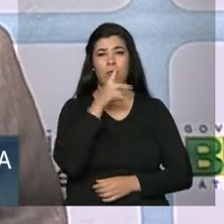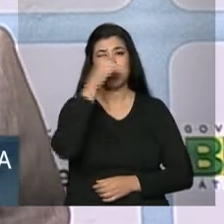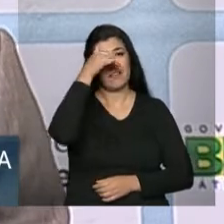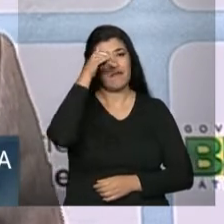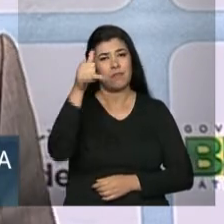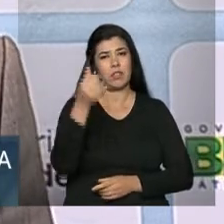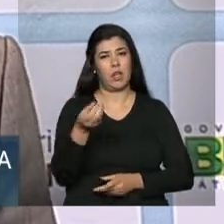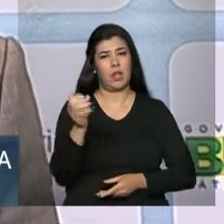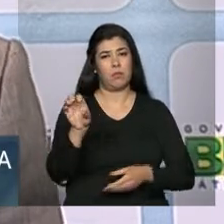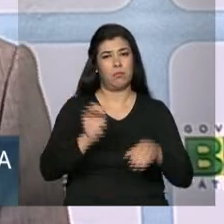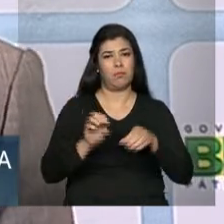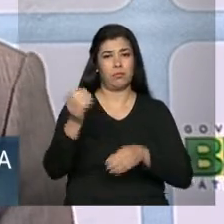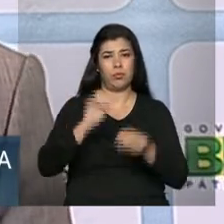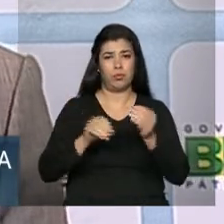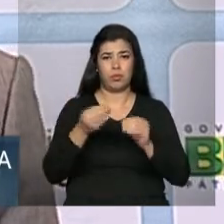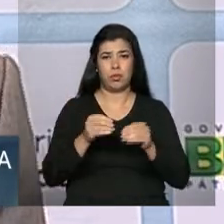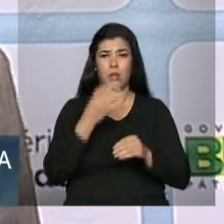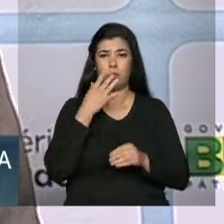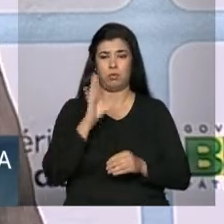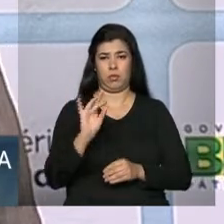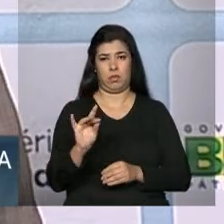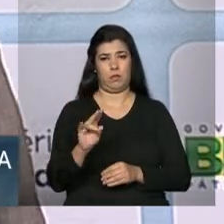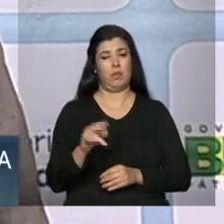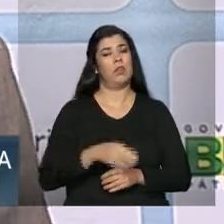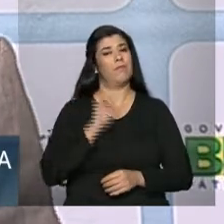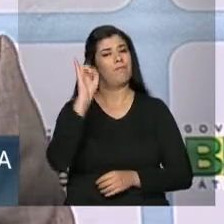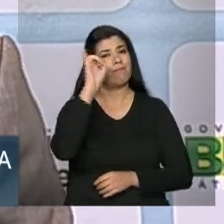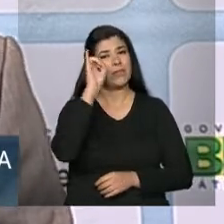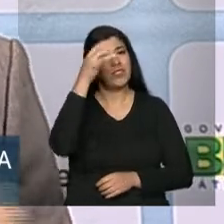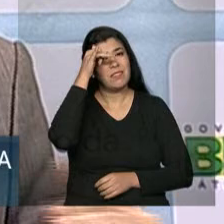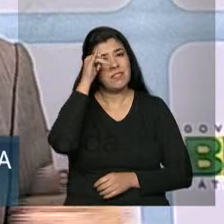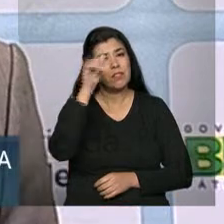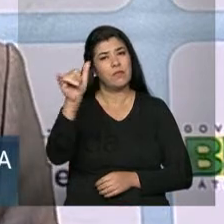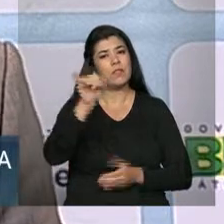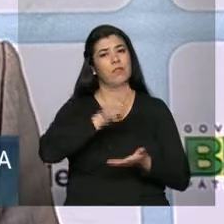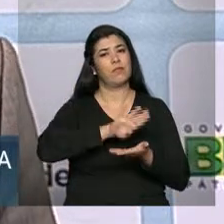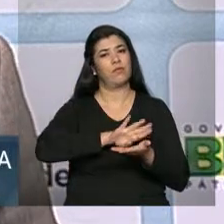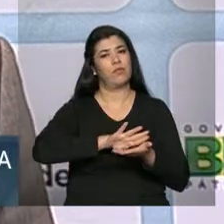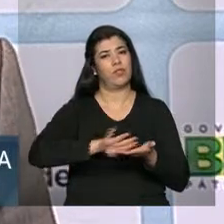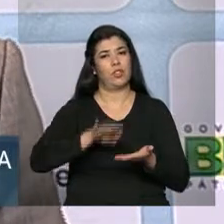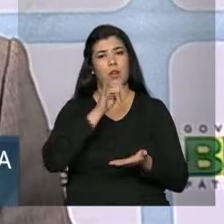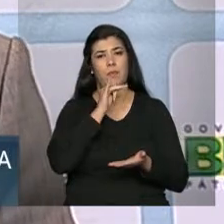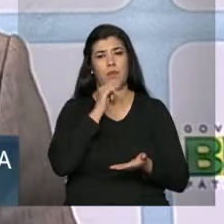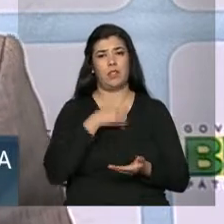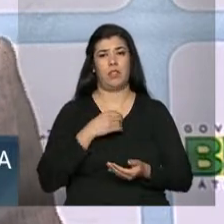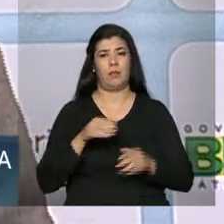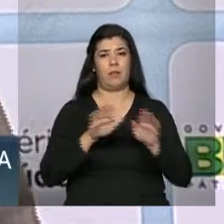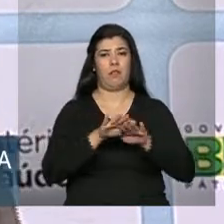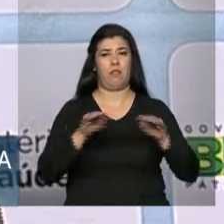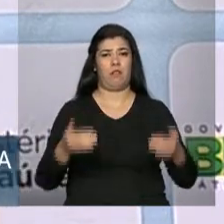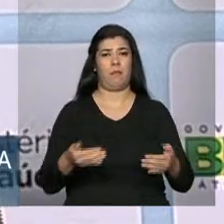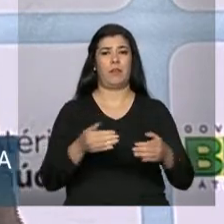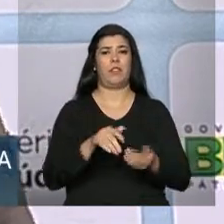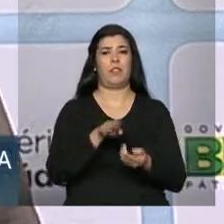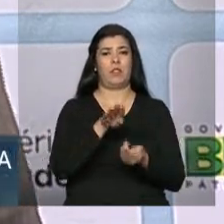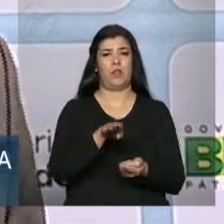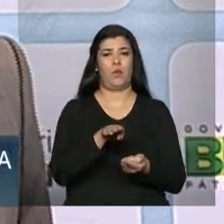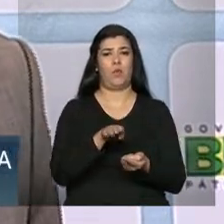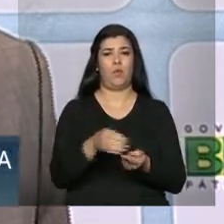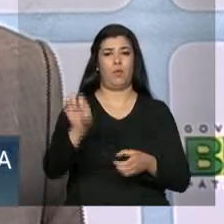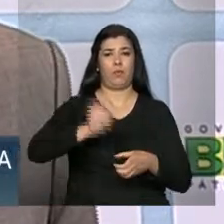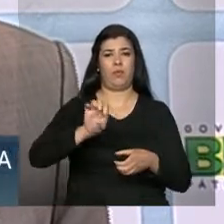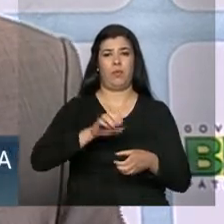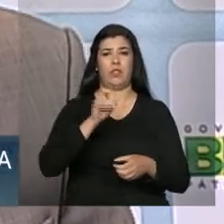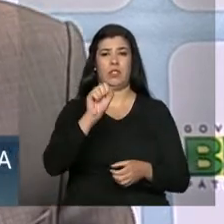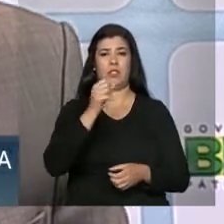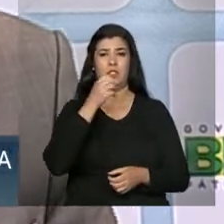E, lembrando sempre que é fundamental não adicionar o sal. Vamos eliminar o saleiro da mesa do brasileiro. Ministro, e as indústrias